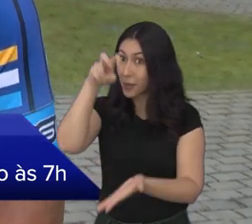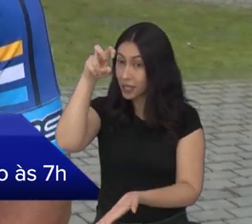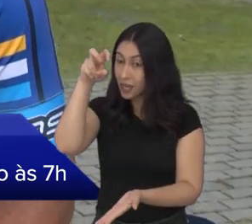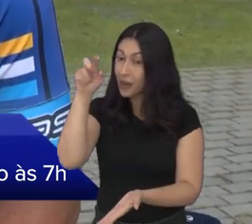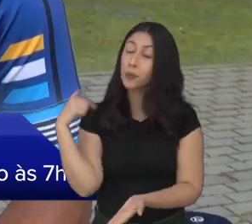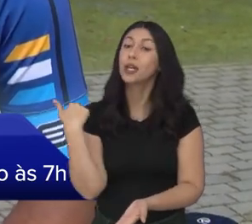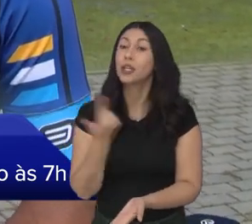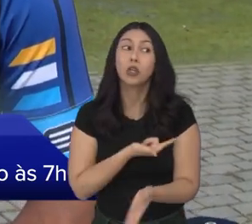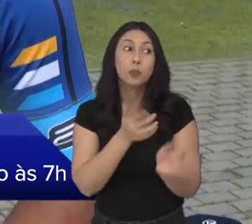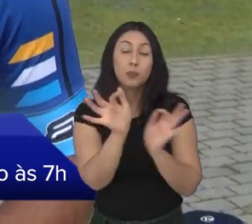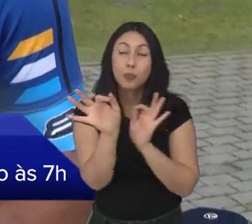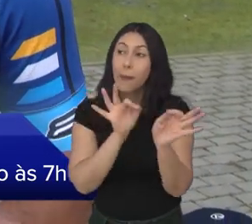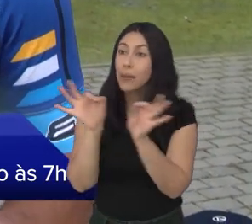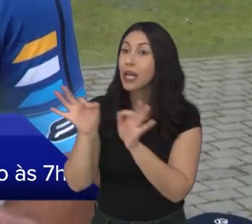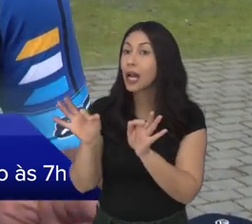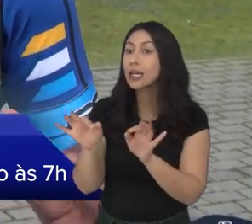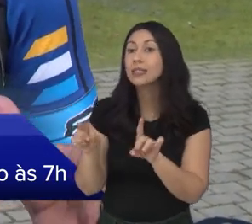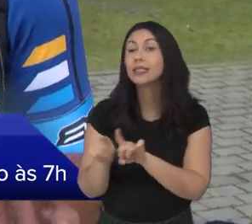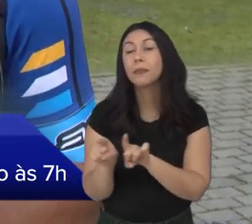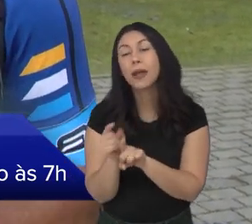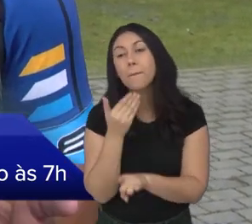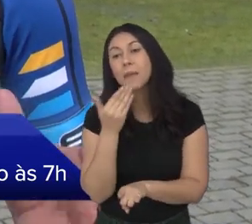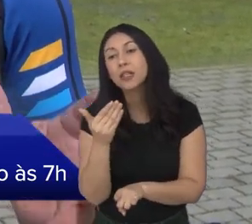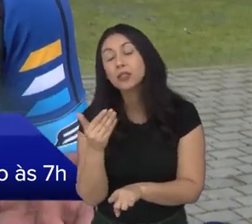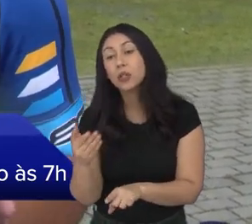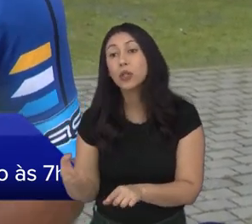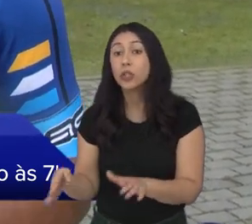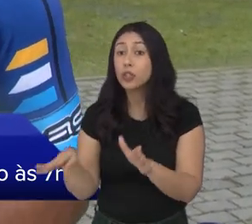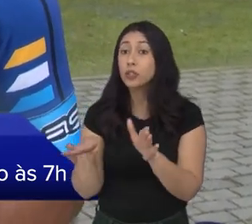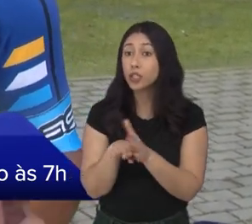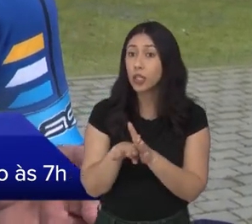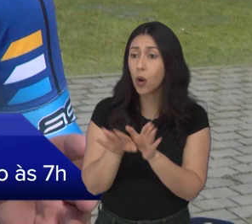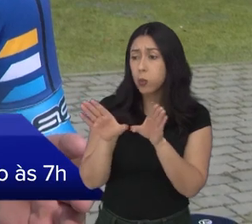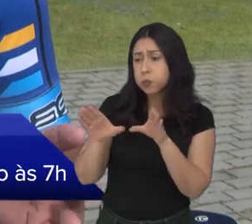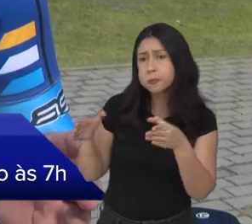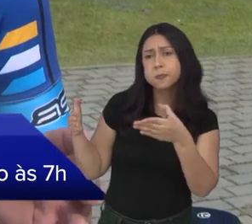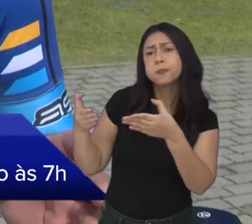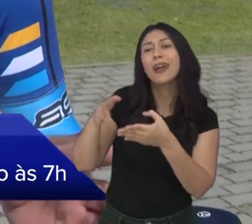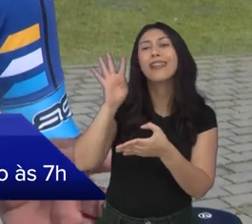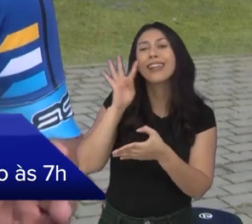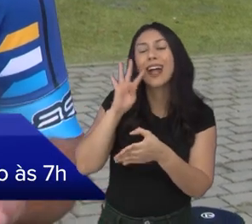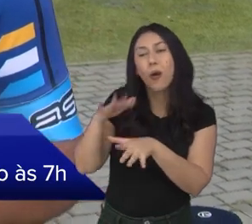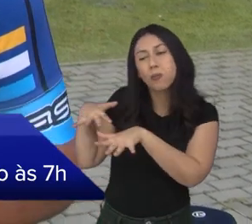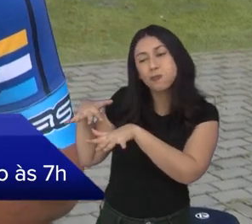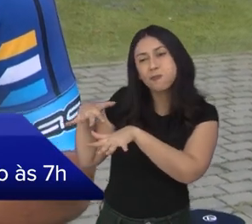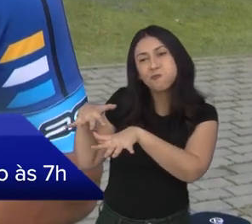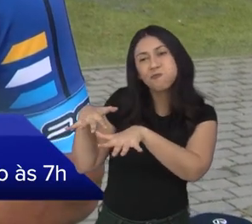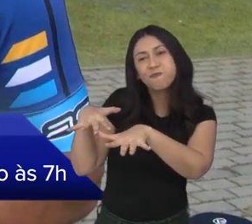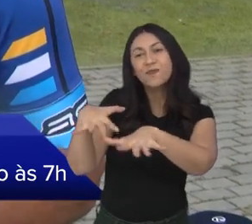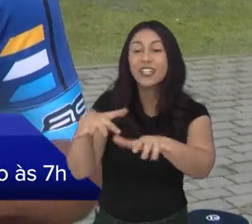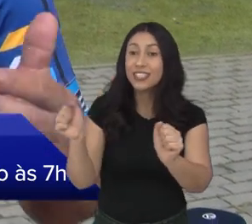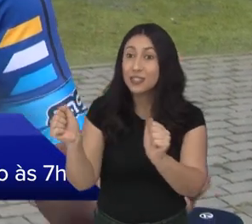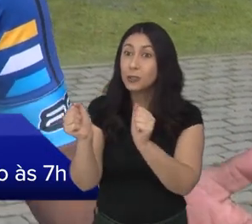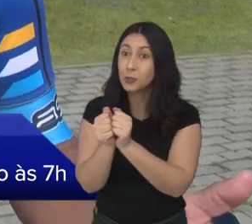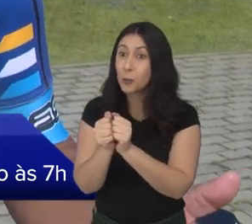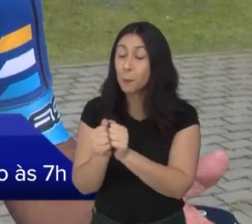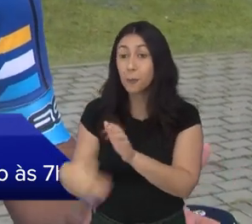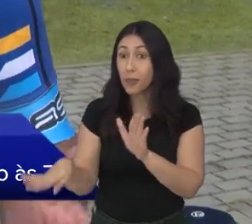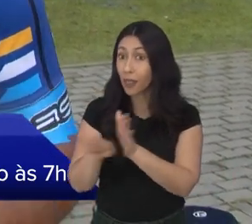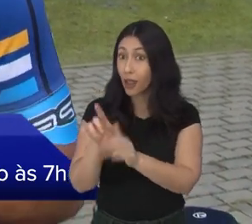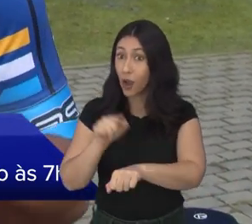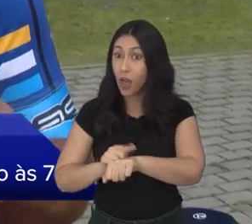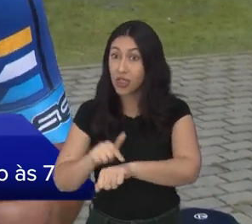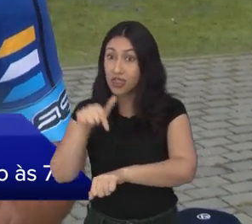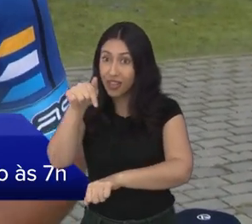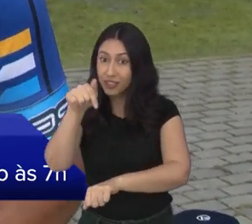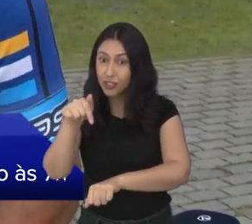horas, antes das sete, Pra gente concentrar. Aí eu peço também pro pessoal chegar e fazer uma concentração legal pra gente sair todo mundo junto. É só chegar